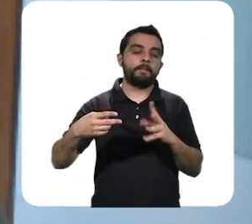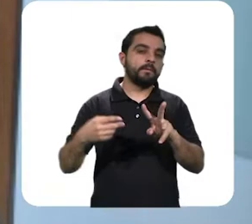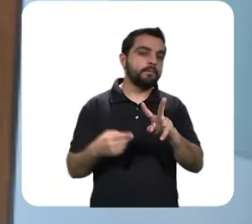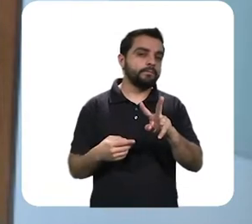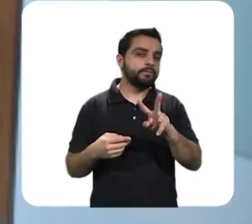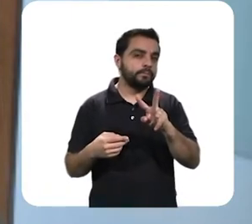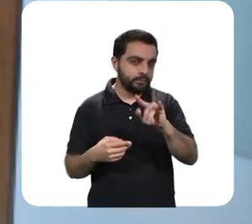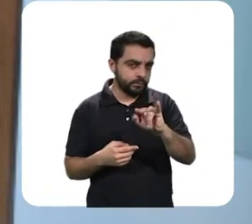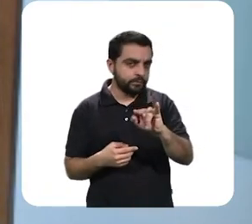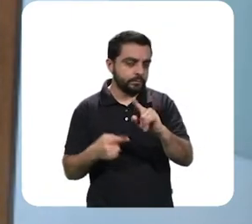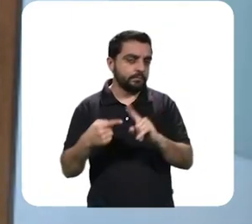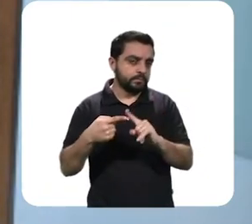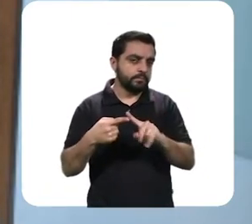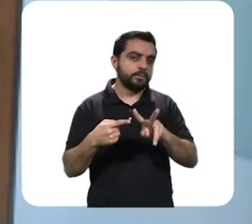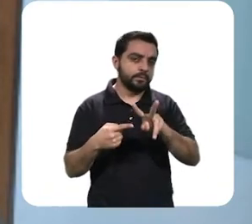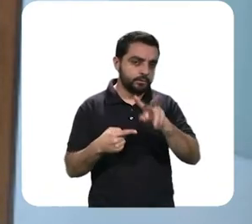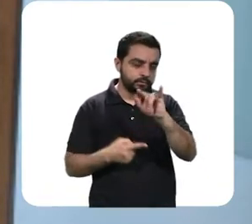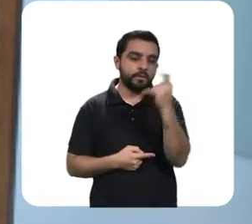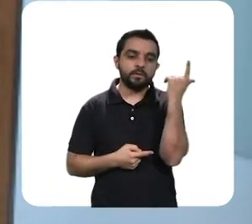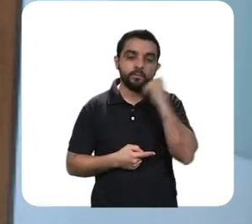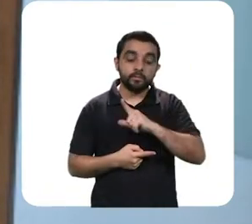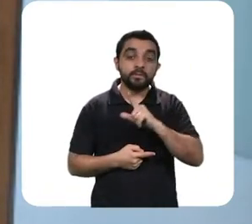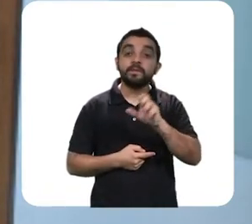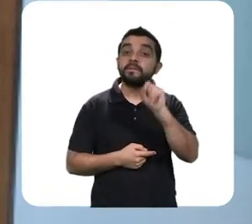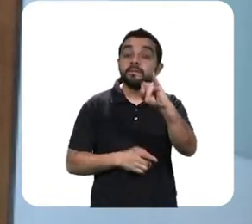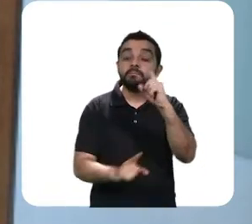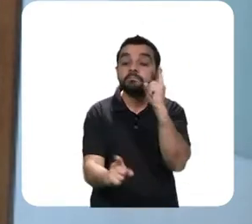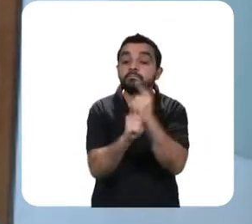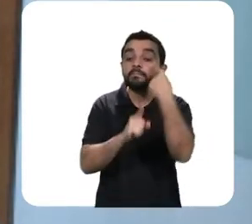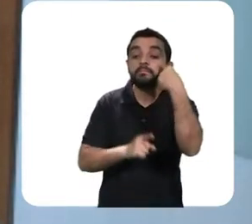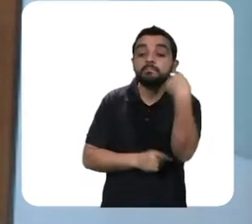vai conseguir sair da crise encontrando uma vacina